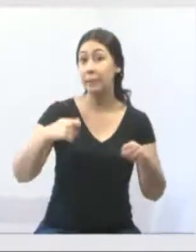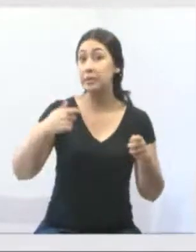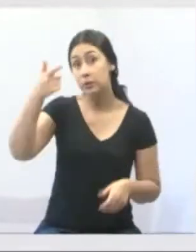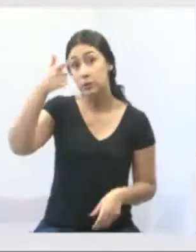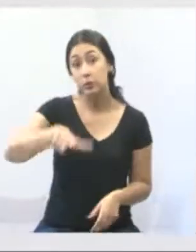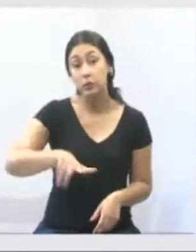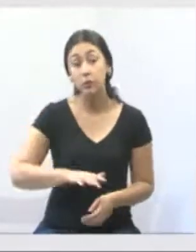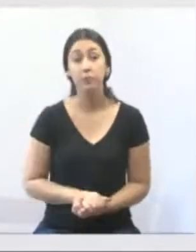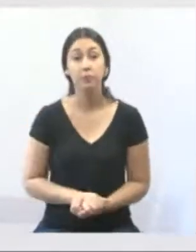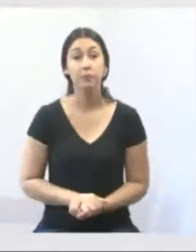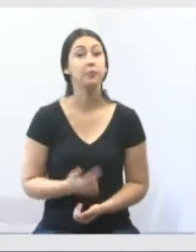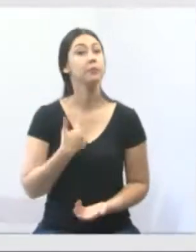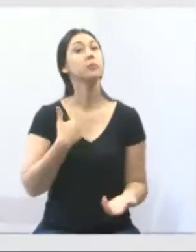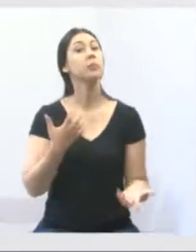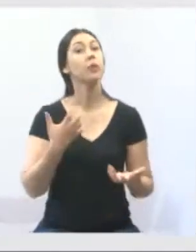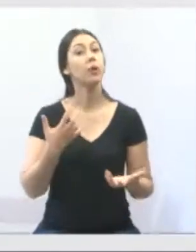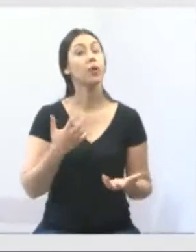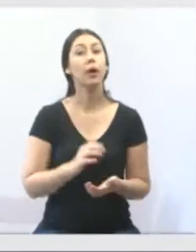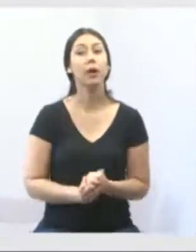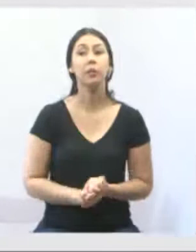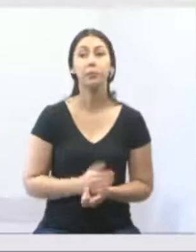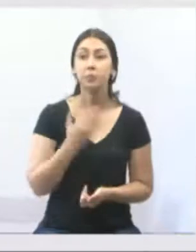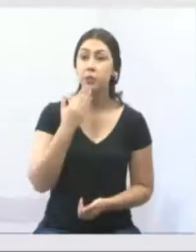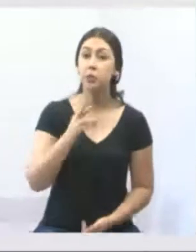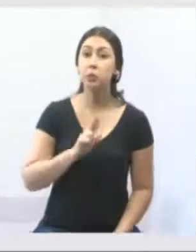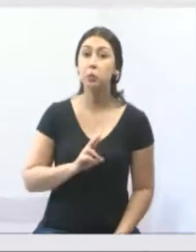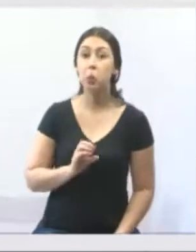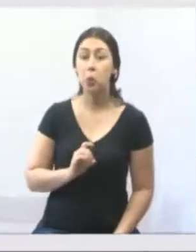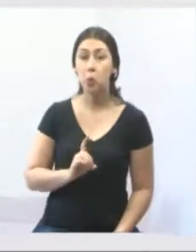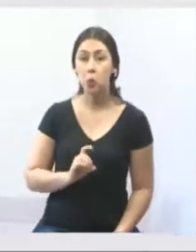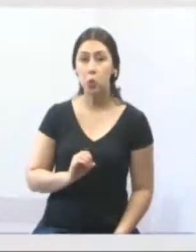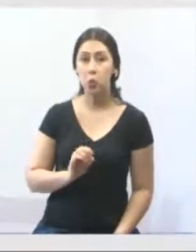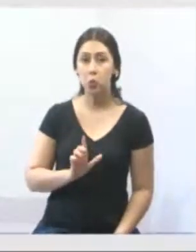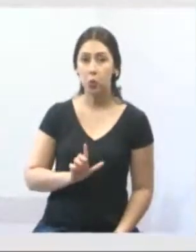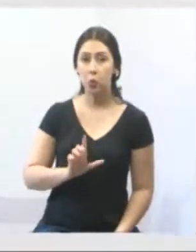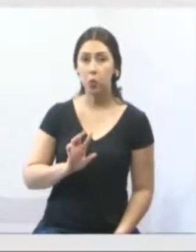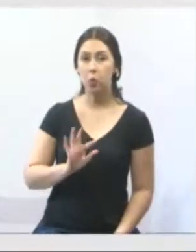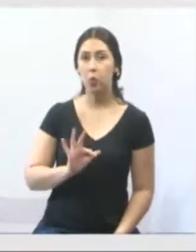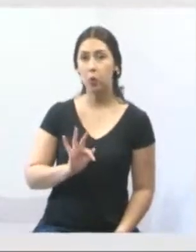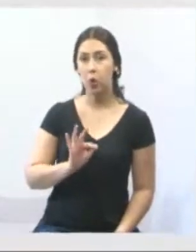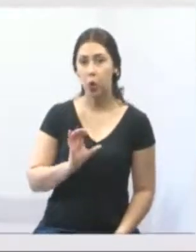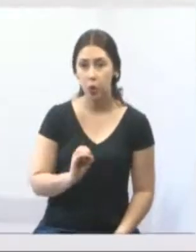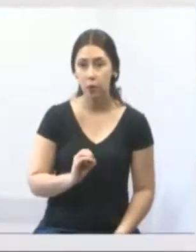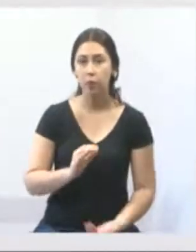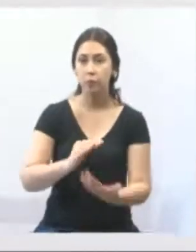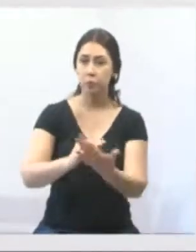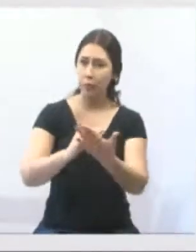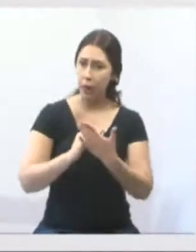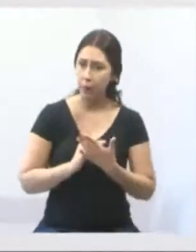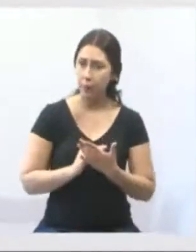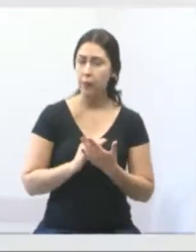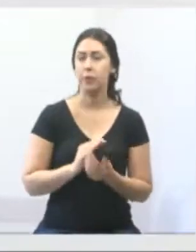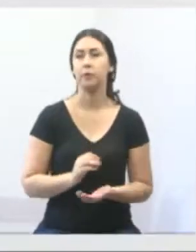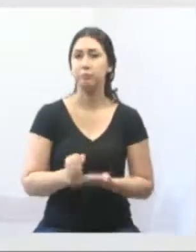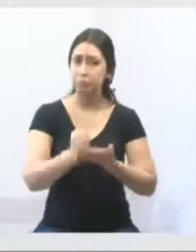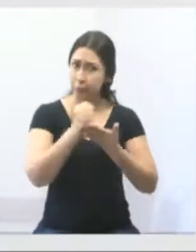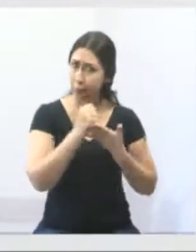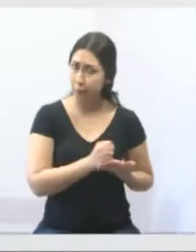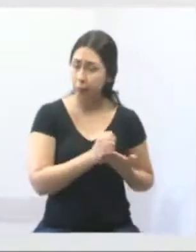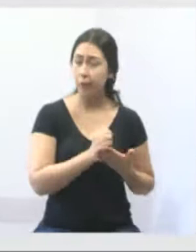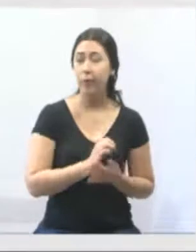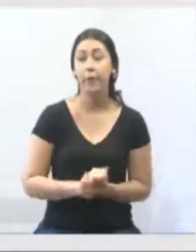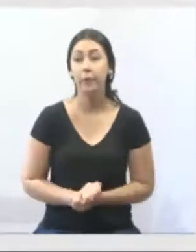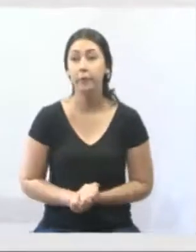Então, quero mandar um recado para o Rodolfo, que o Rodolfo possa nos dar um apoio aí nessa manutenção das